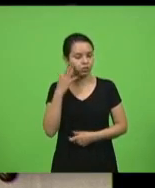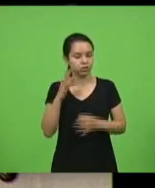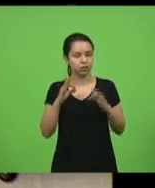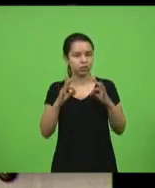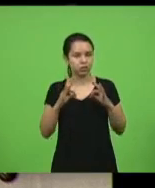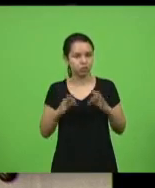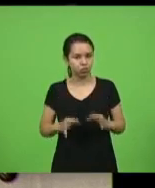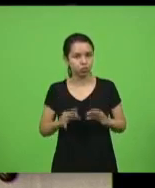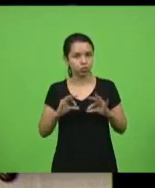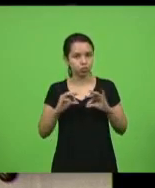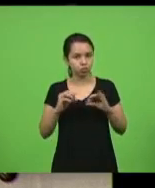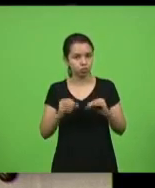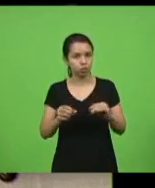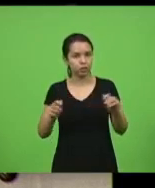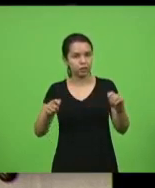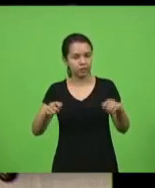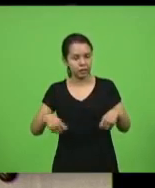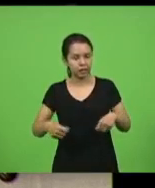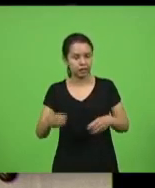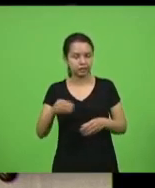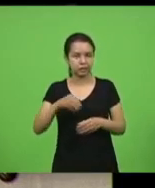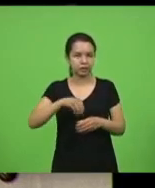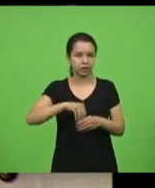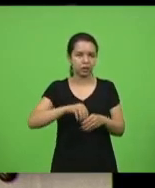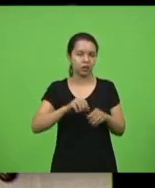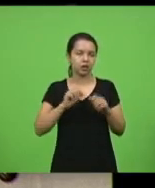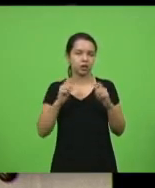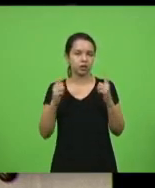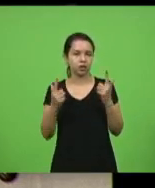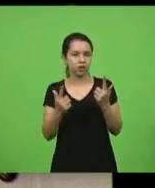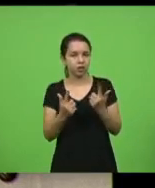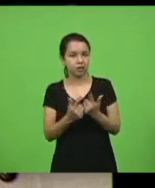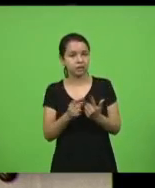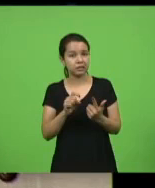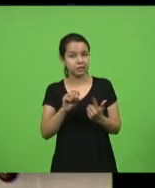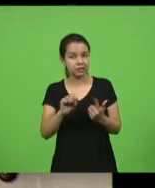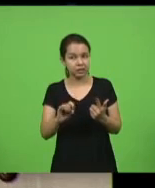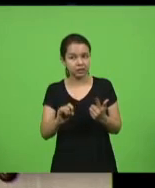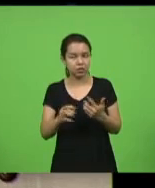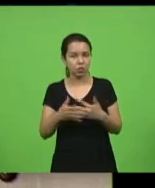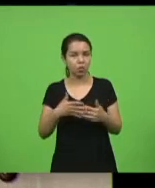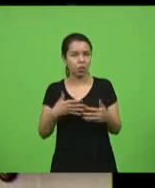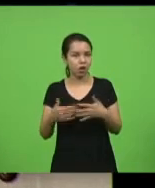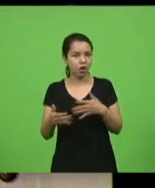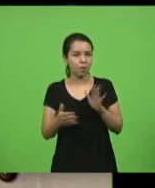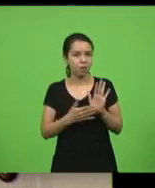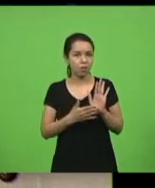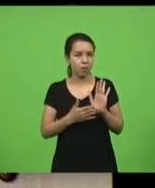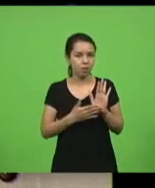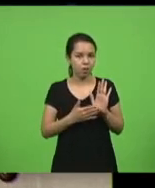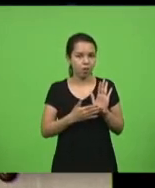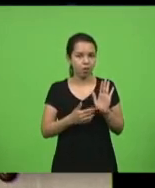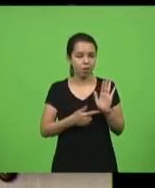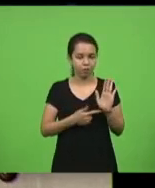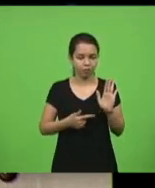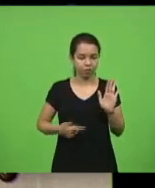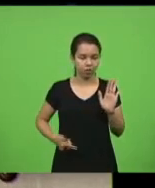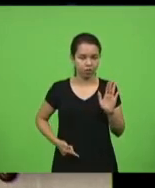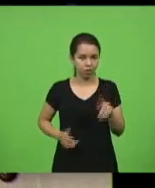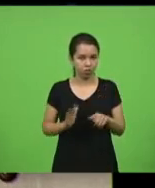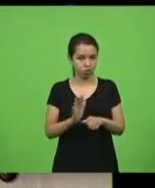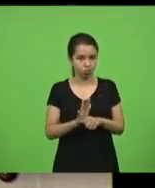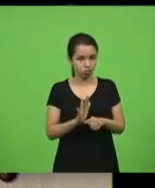Legislativa, dos 40 deputados estaduais, se vier qualquer proposta do governo que possa contribuir para solucionar ou